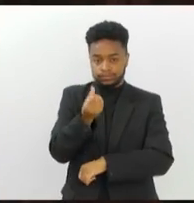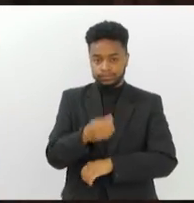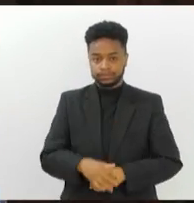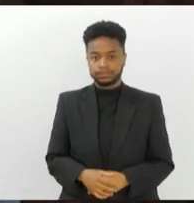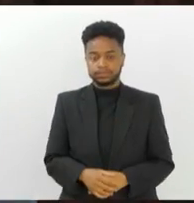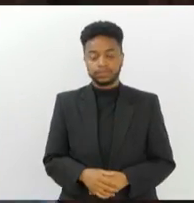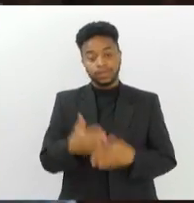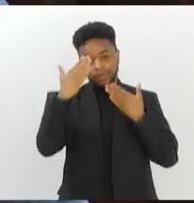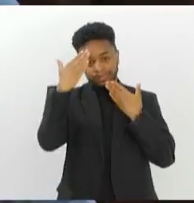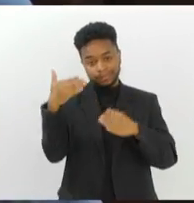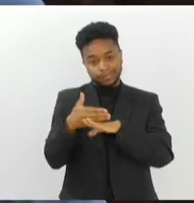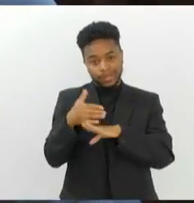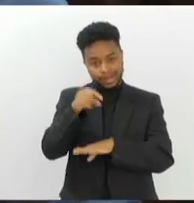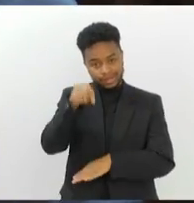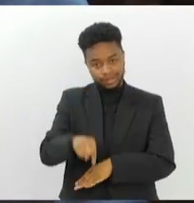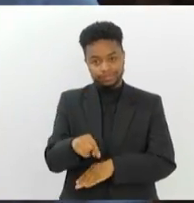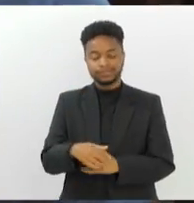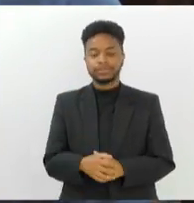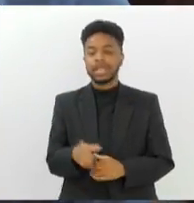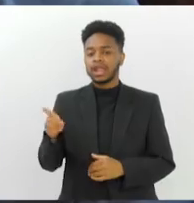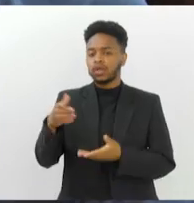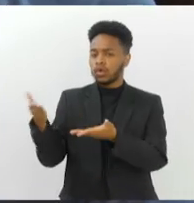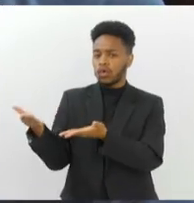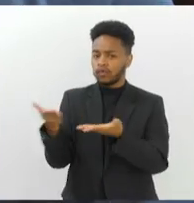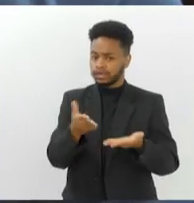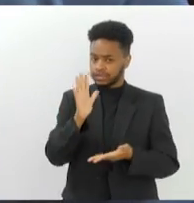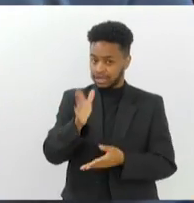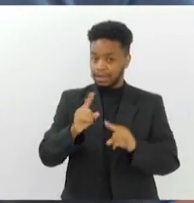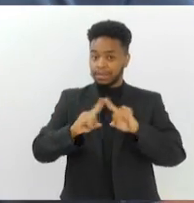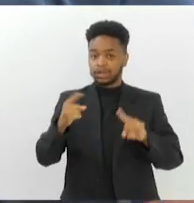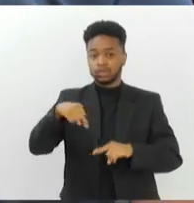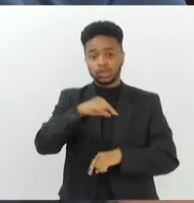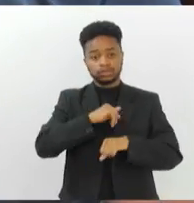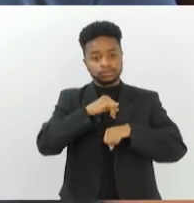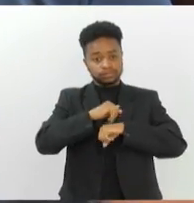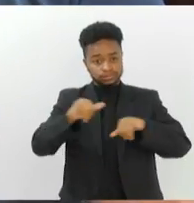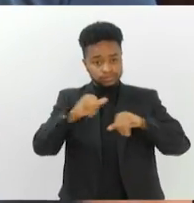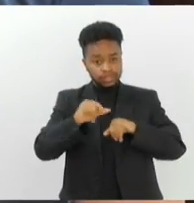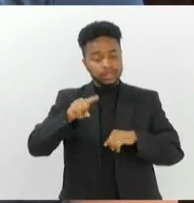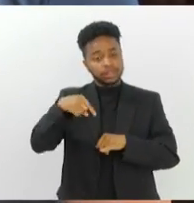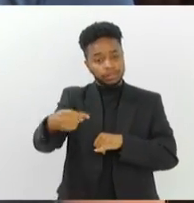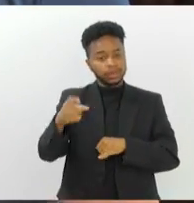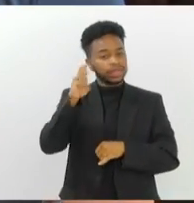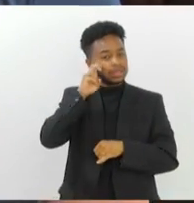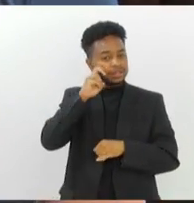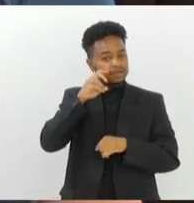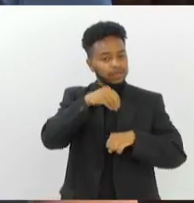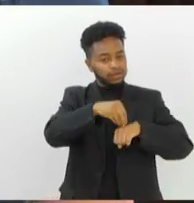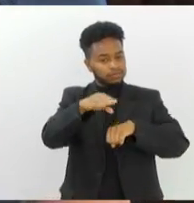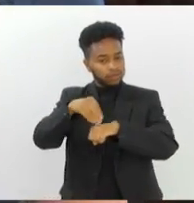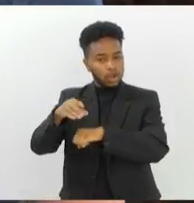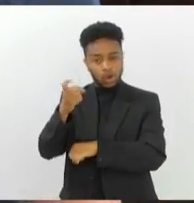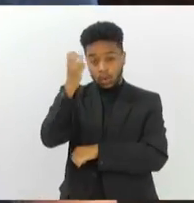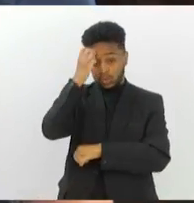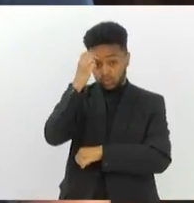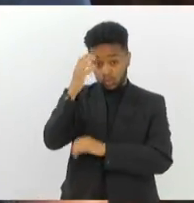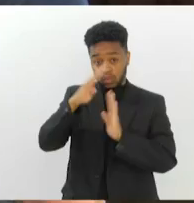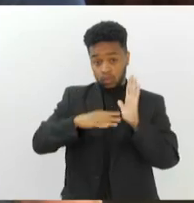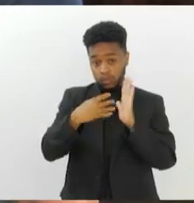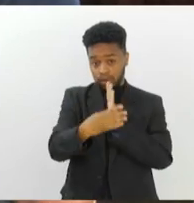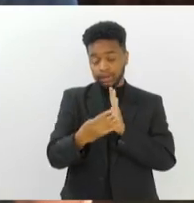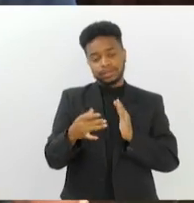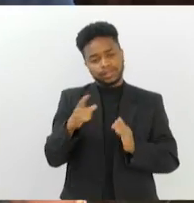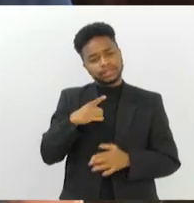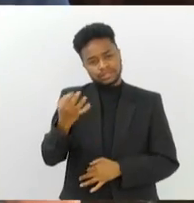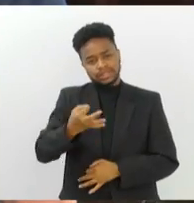Obrigado pela participação, Álvaro. Ele já fez o convite, mas a gente reforça na agenda cultural, que vai ao ar toda quinta-feira. Certamente terá o